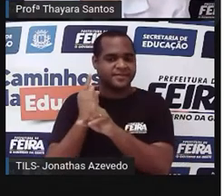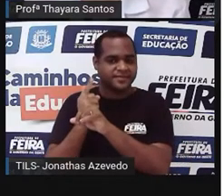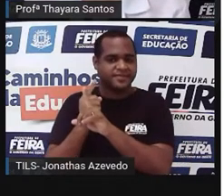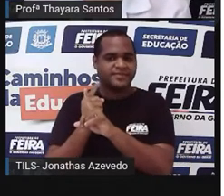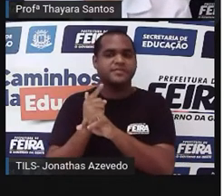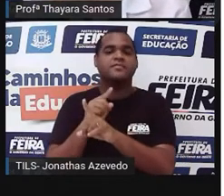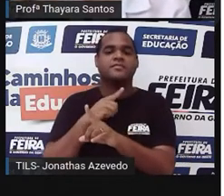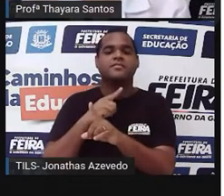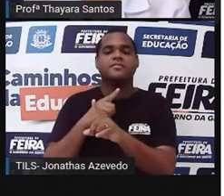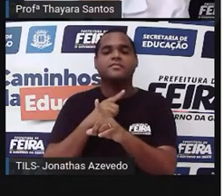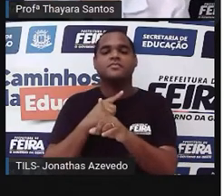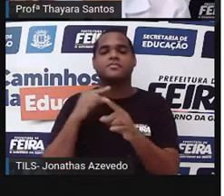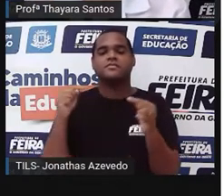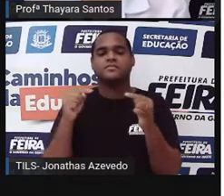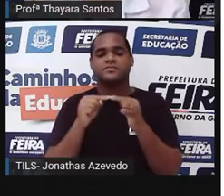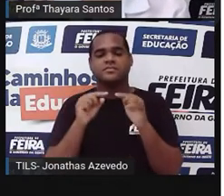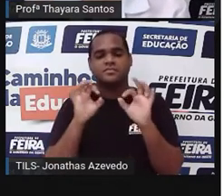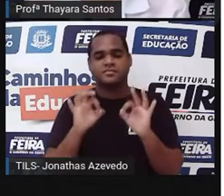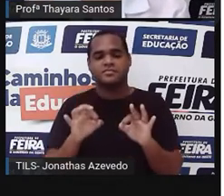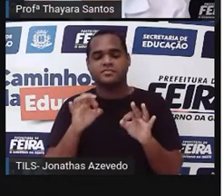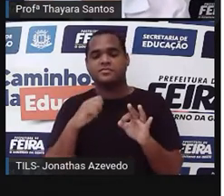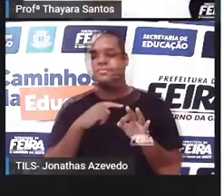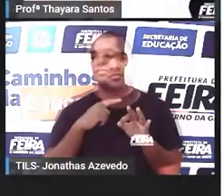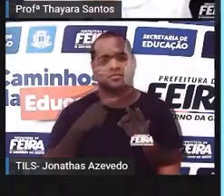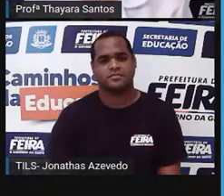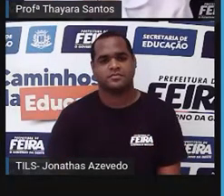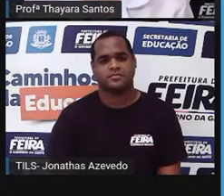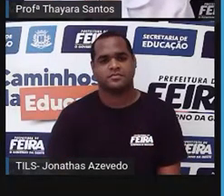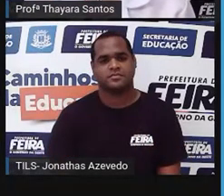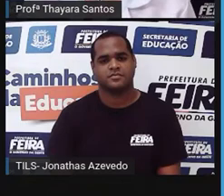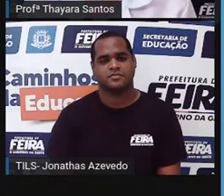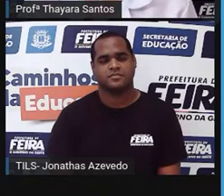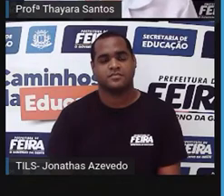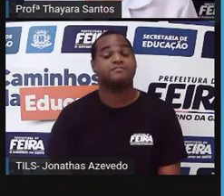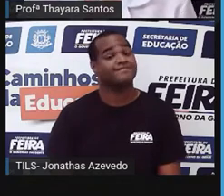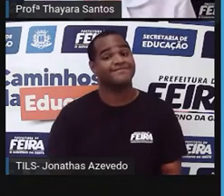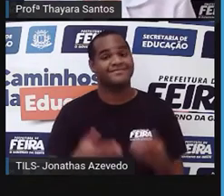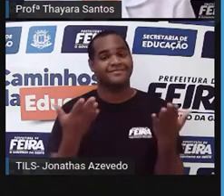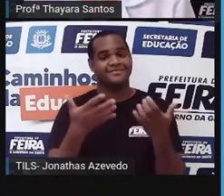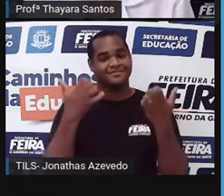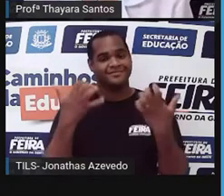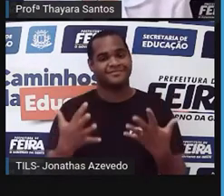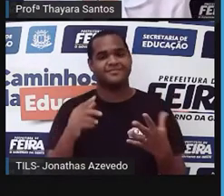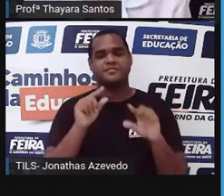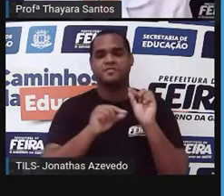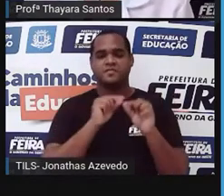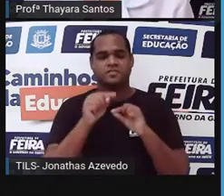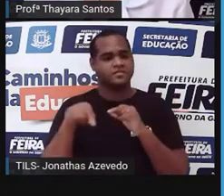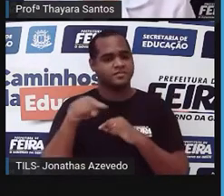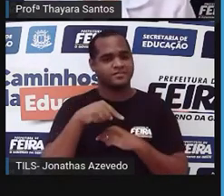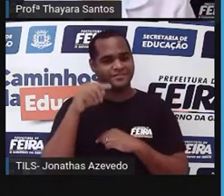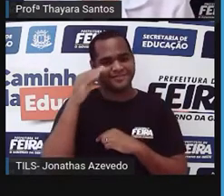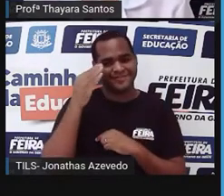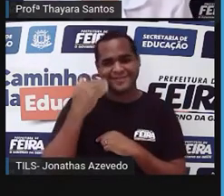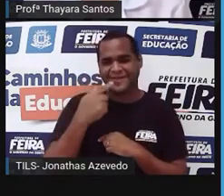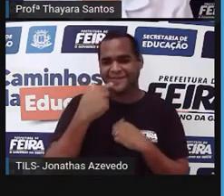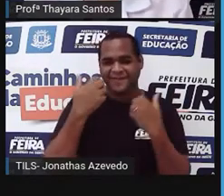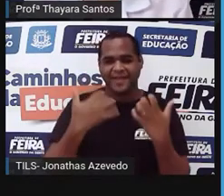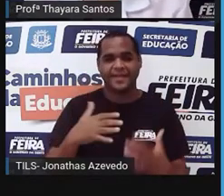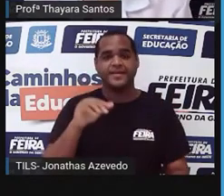para ela ser fecundada e ter todo o processo de novo. E agora a gente vai falar sobre as